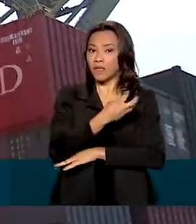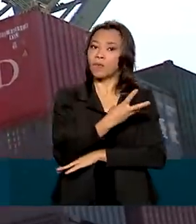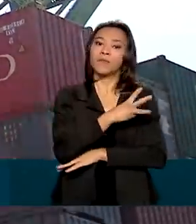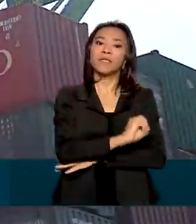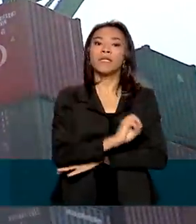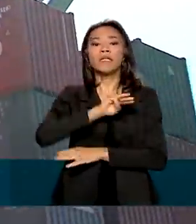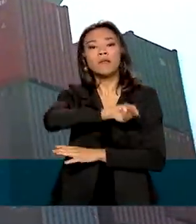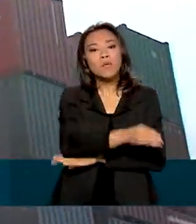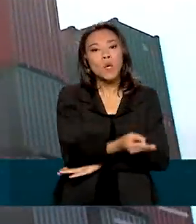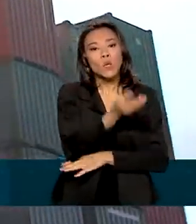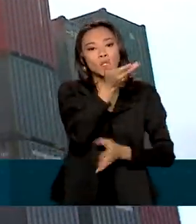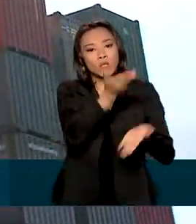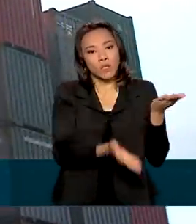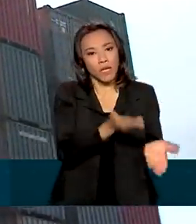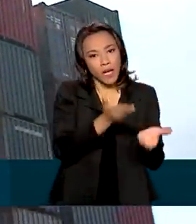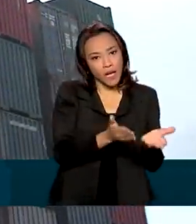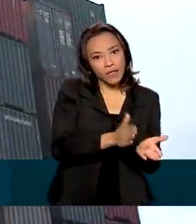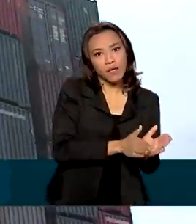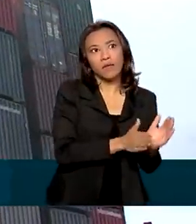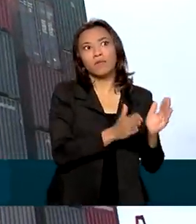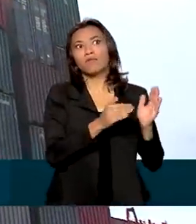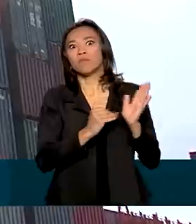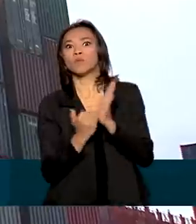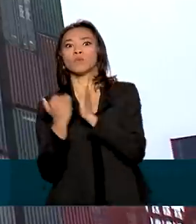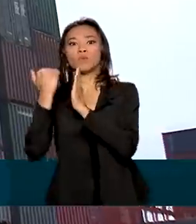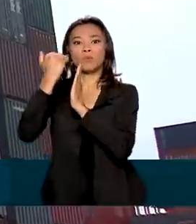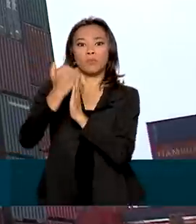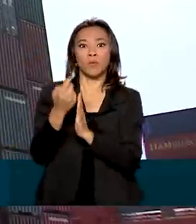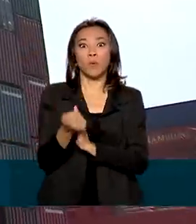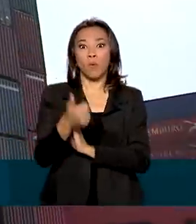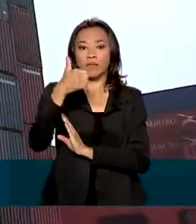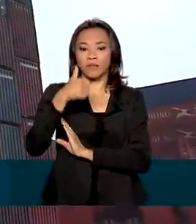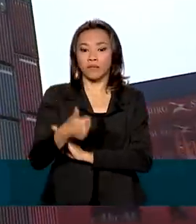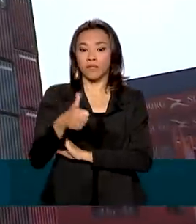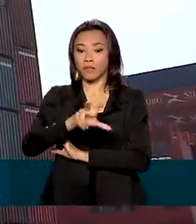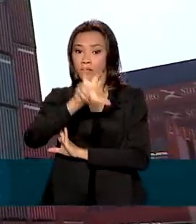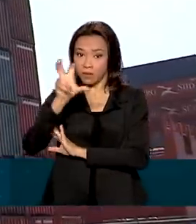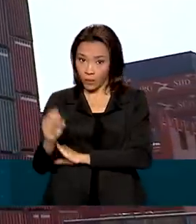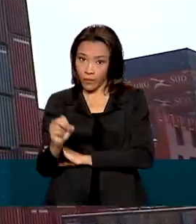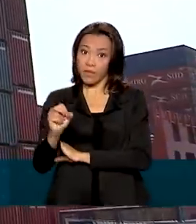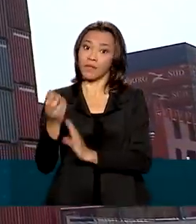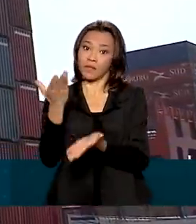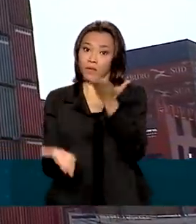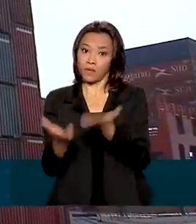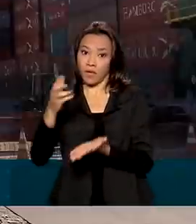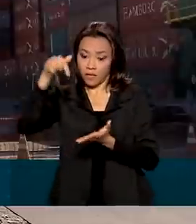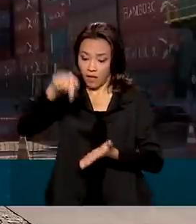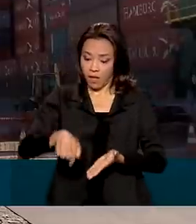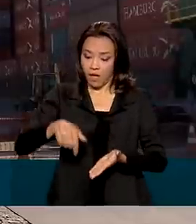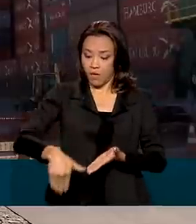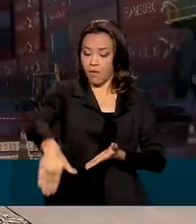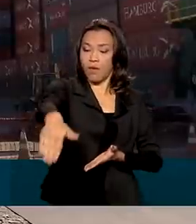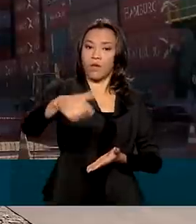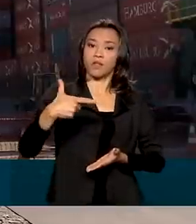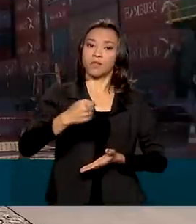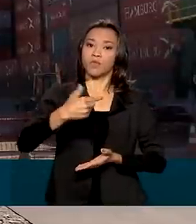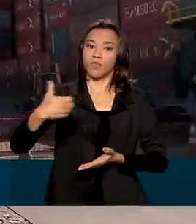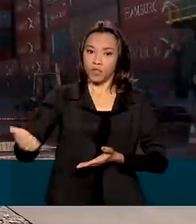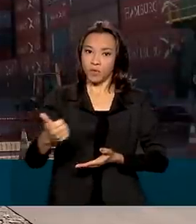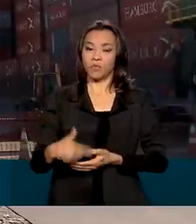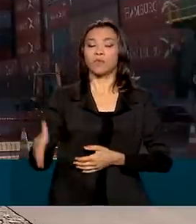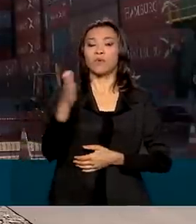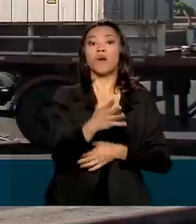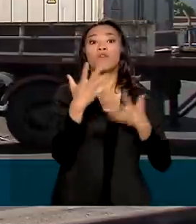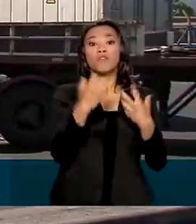movimentadas em 2019 para quase 150 milhões de toneladas agora em 2021. teremos a desestatização